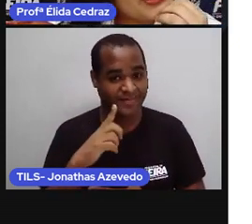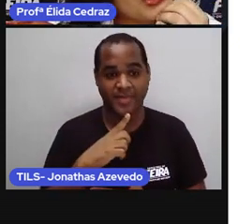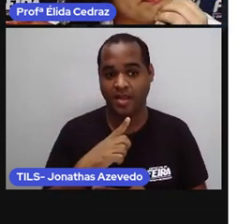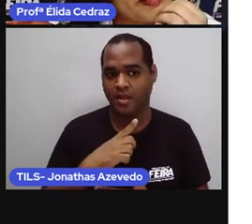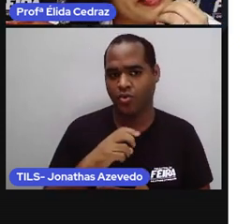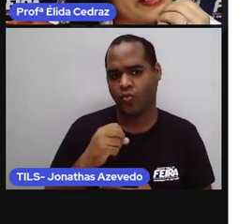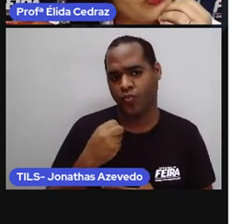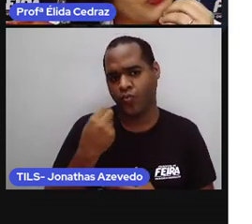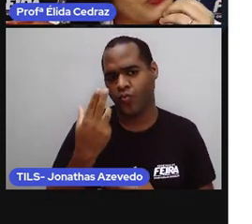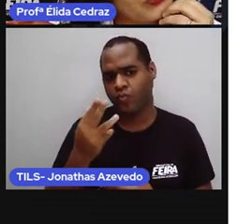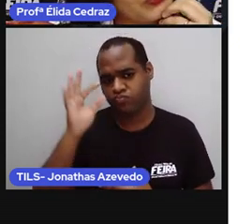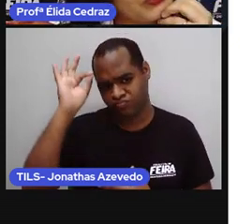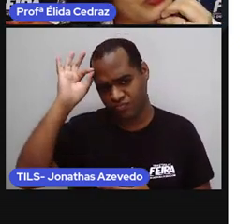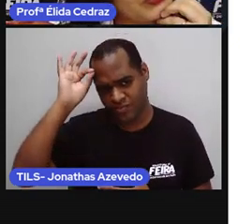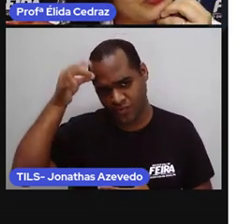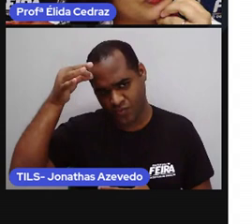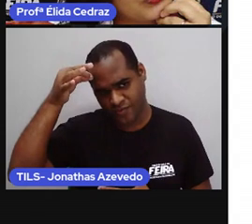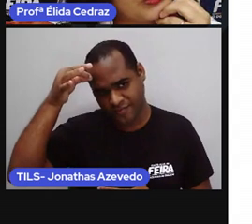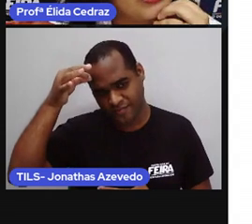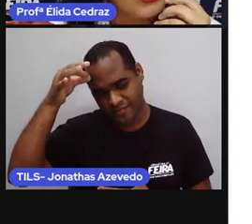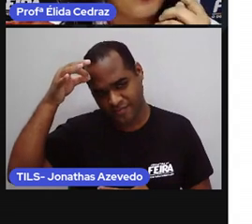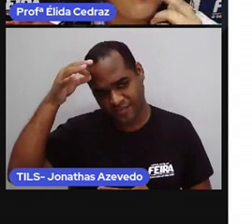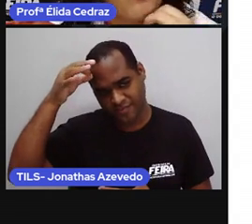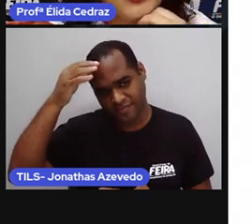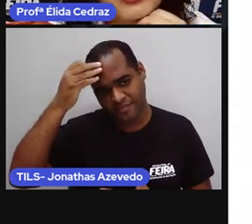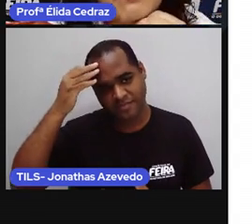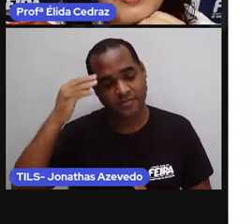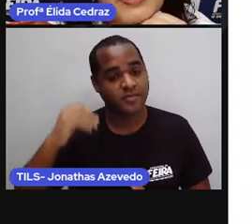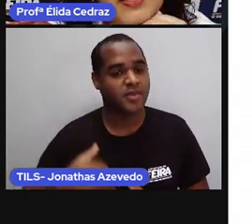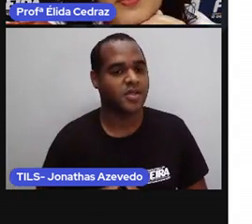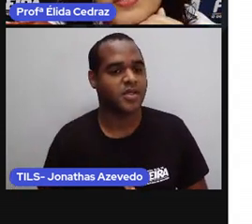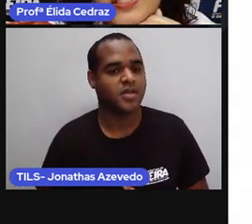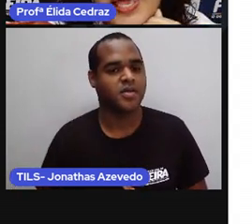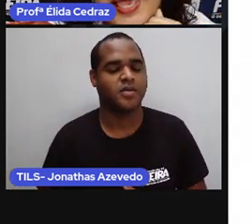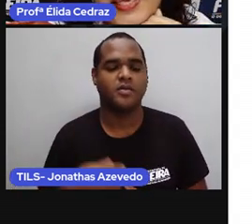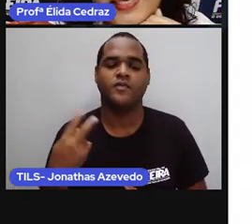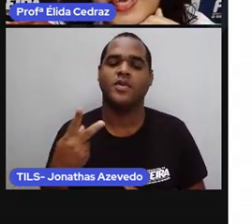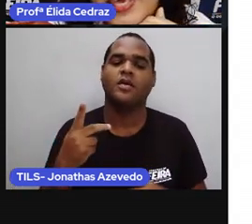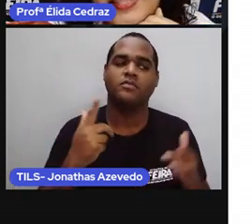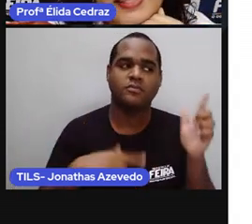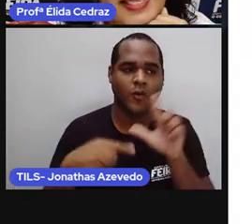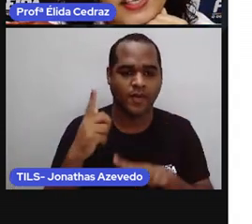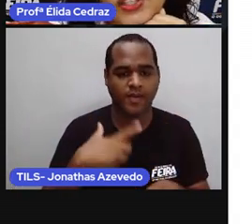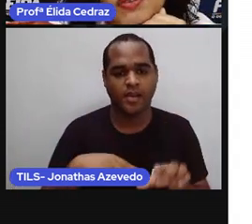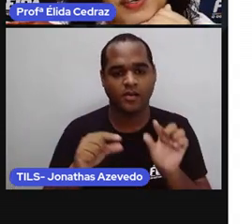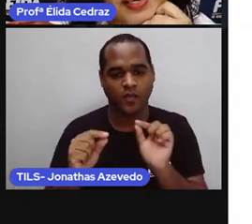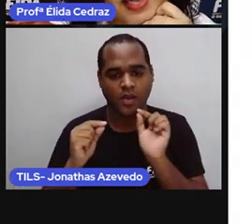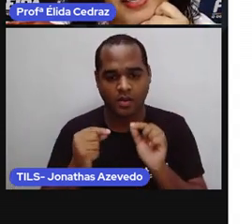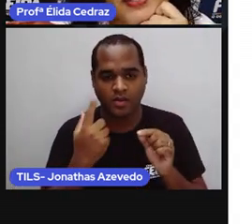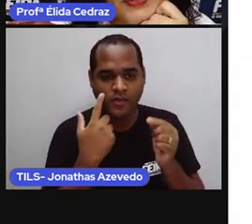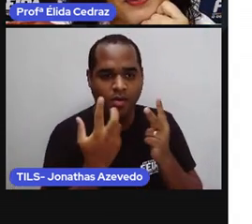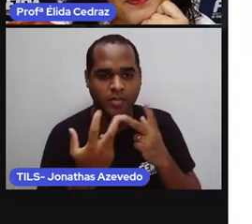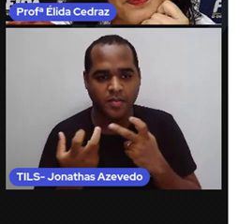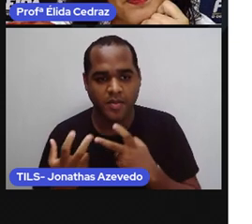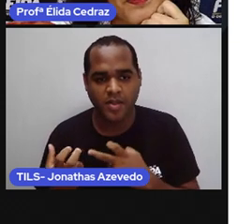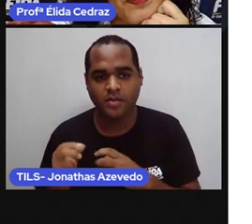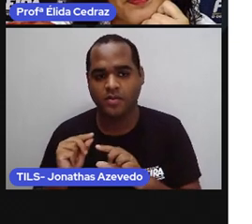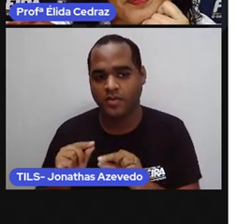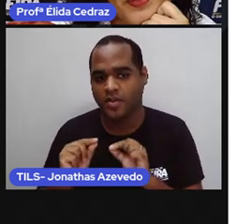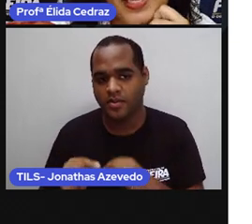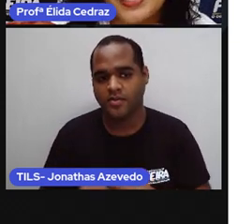convite para adultos onde você consegue identificar isso